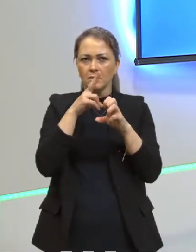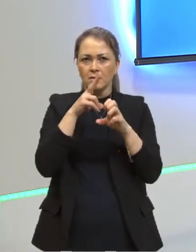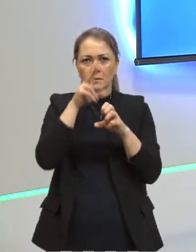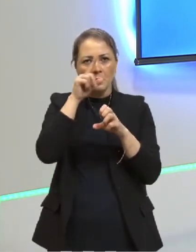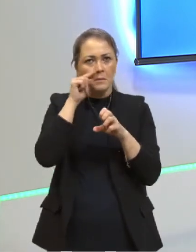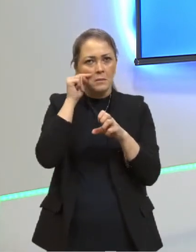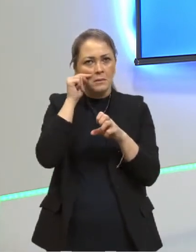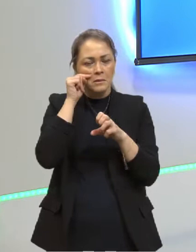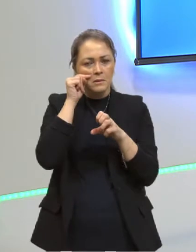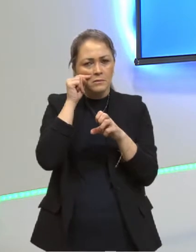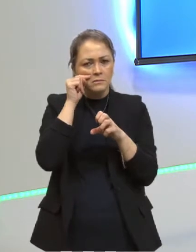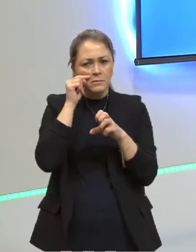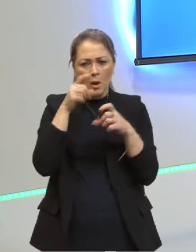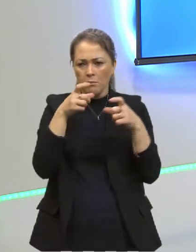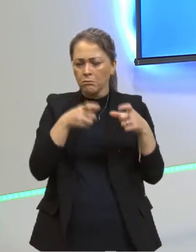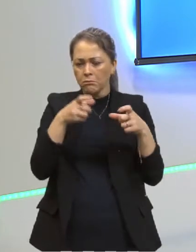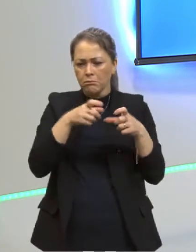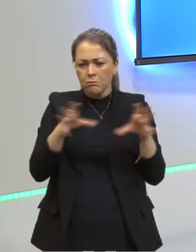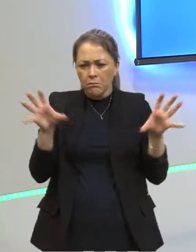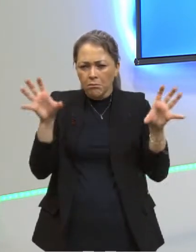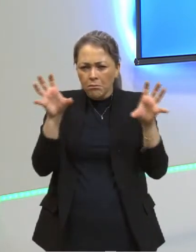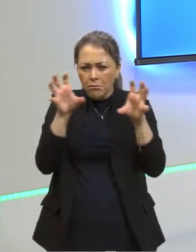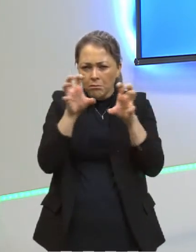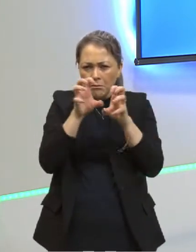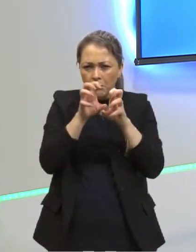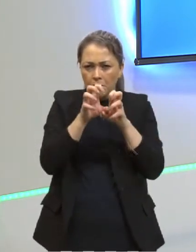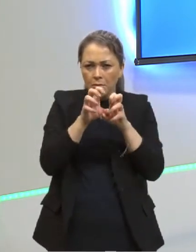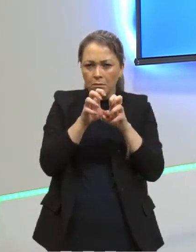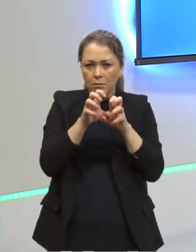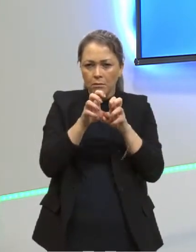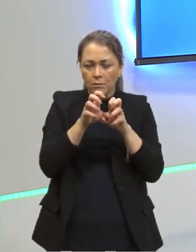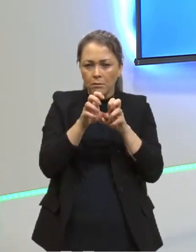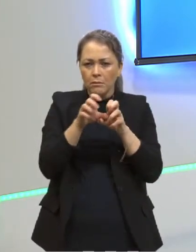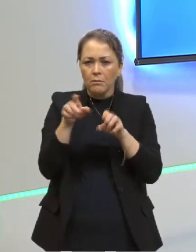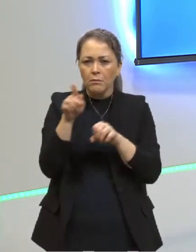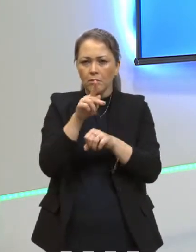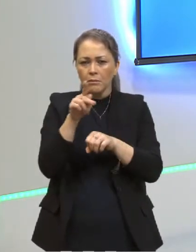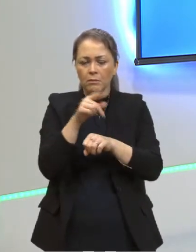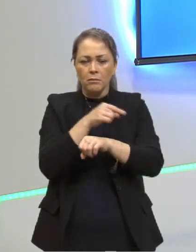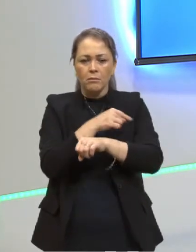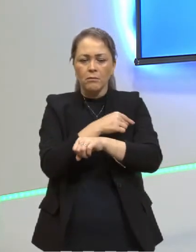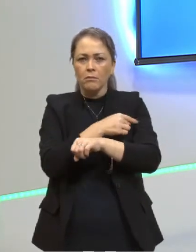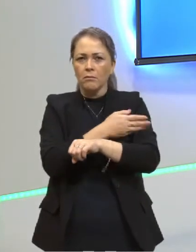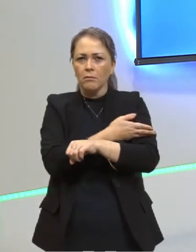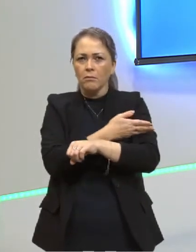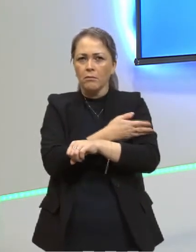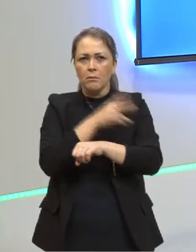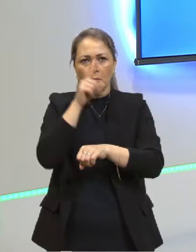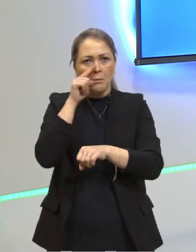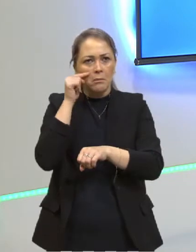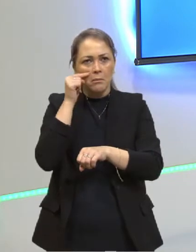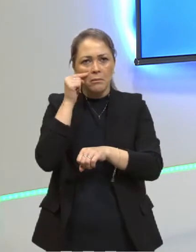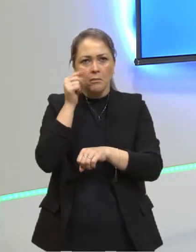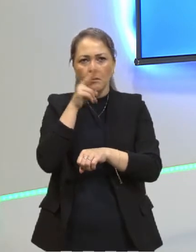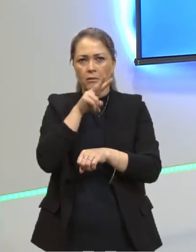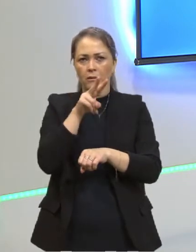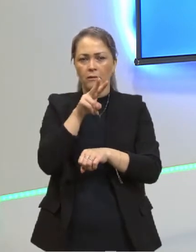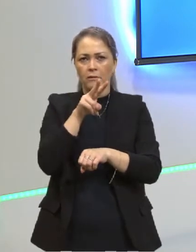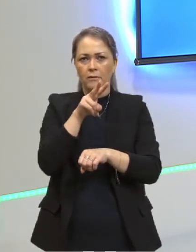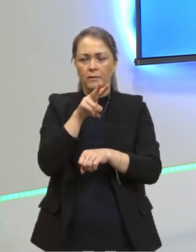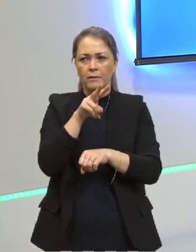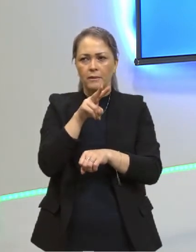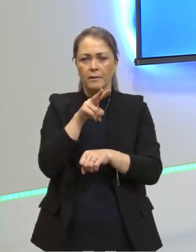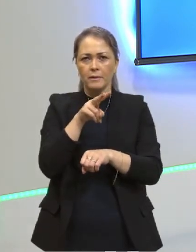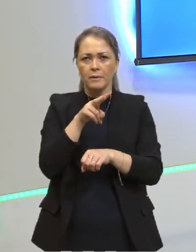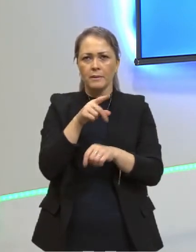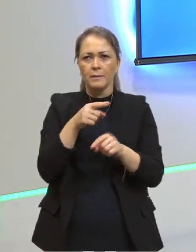Totalmente escuro, o ambiente totalmente escuro. Eu estou com essa camiseta aqui. Vocês vão olhar, não vão enxergar a camiseta. Mas, por quê?